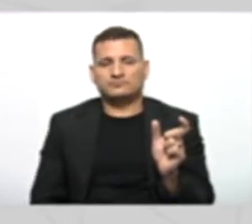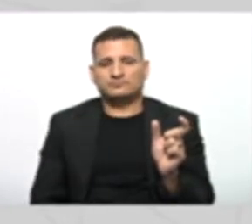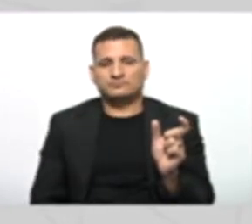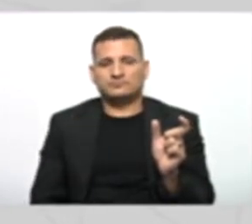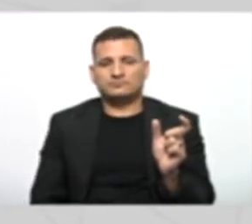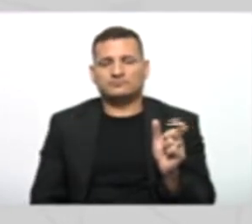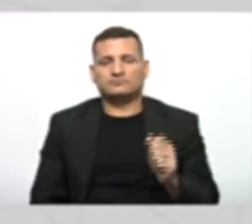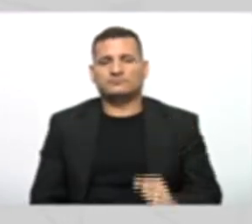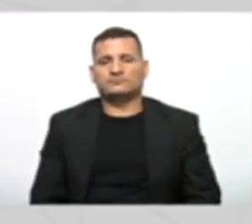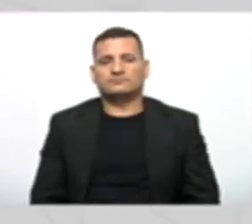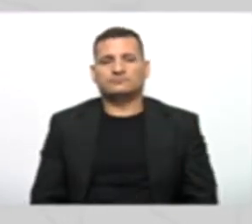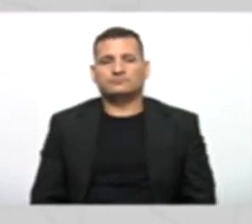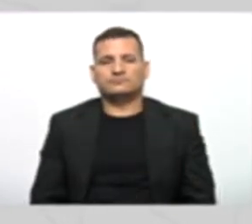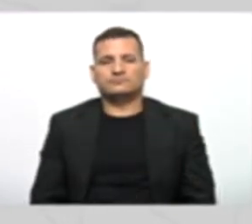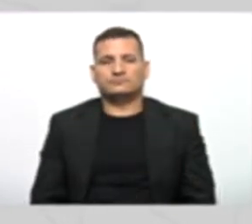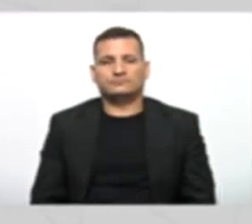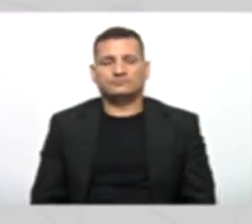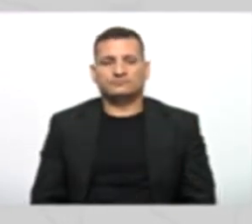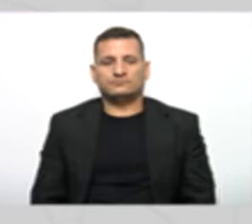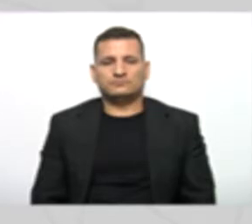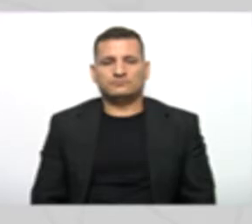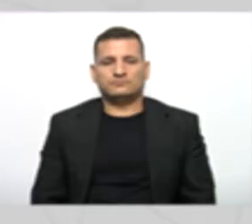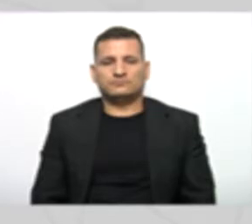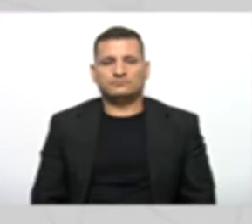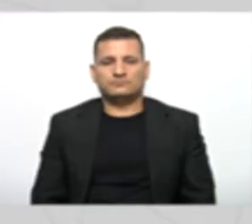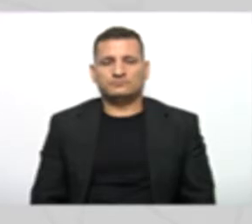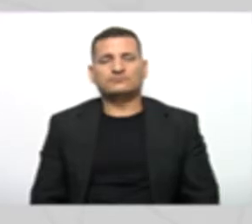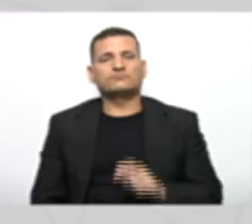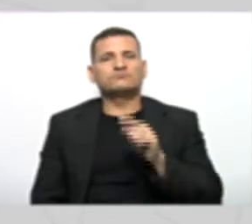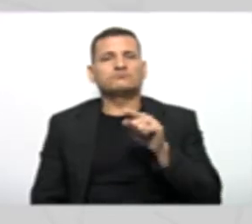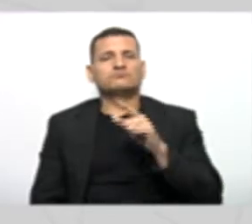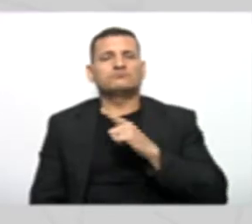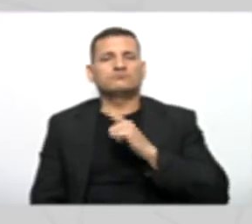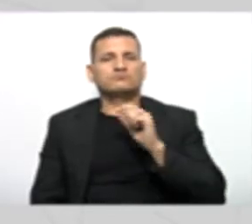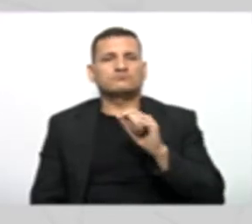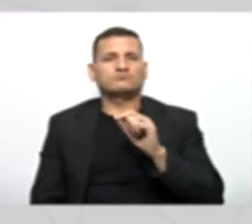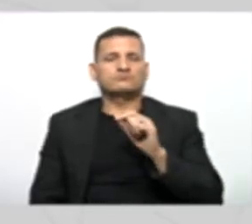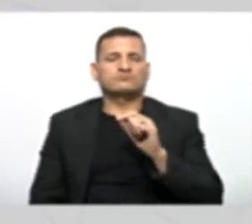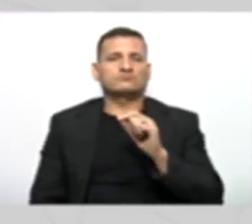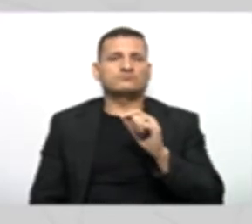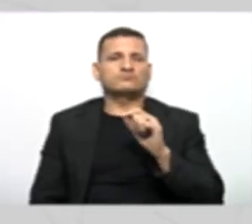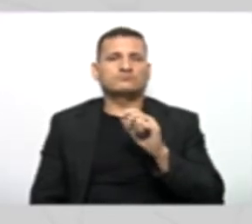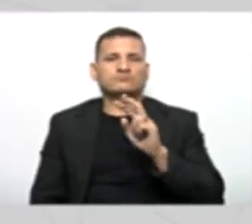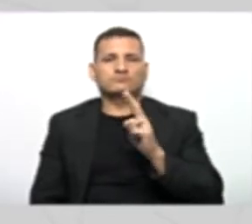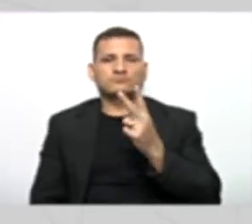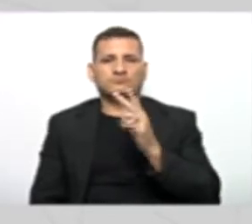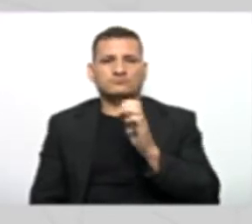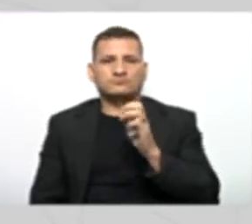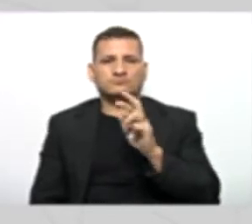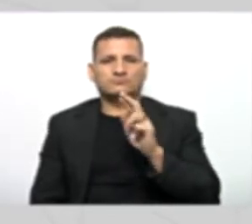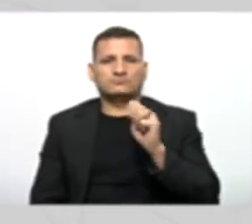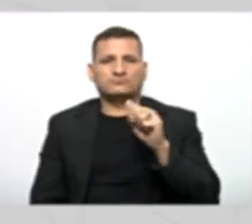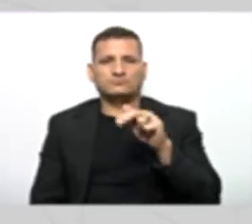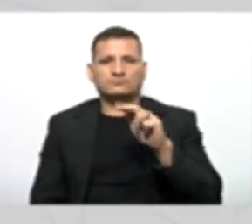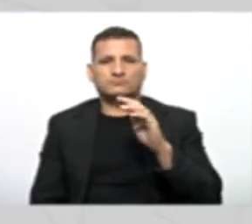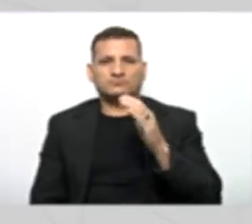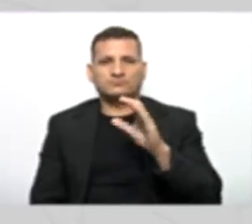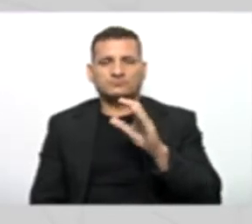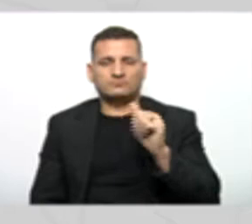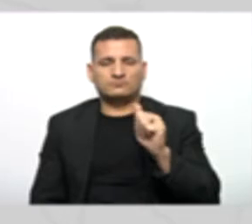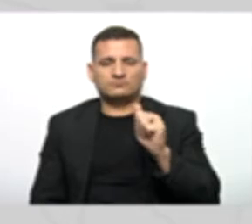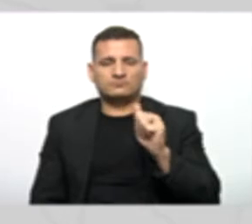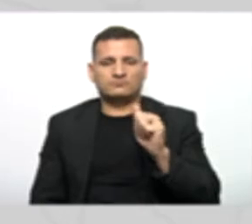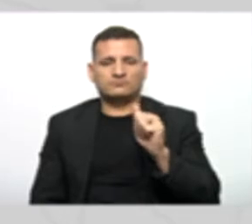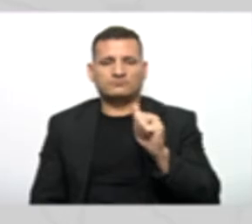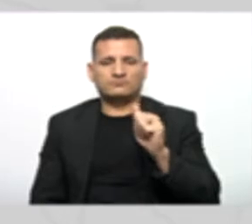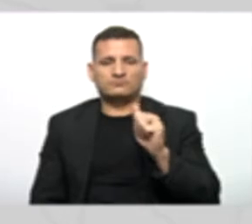acontecer a aplicação direta do conceito de herança. Sabemos que pessoa física tem RG, CPF e data de nascimento.